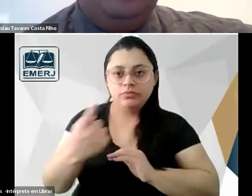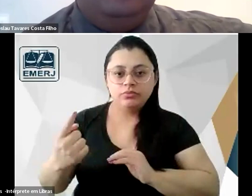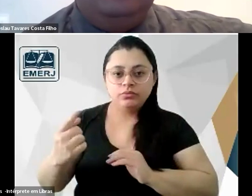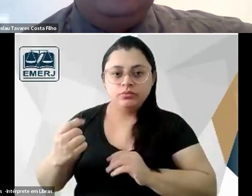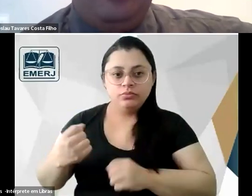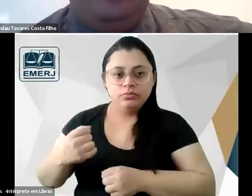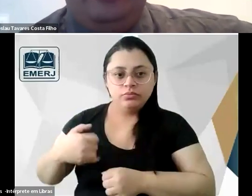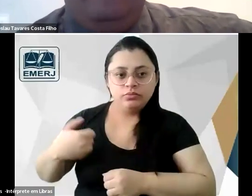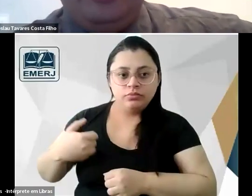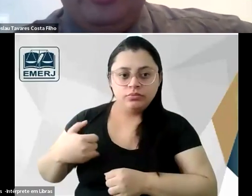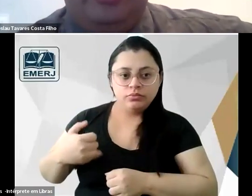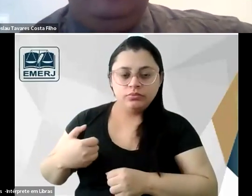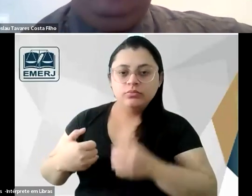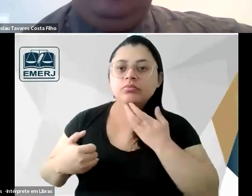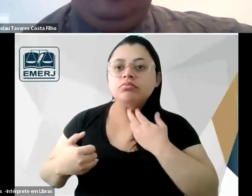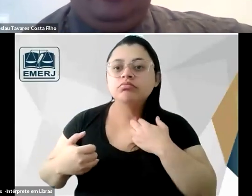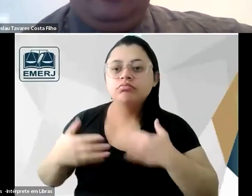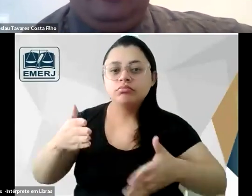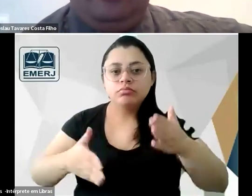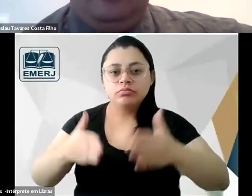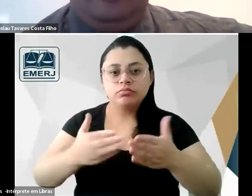vai dizer nesse período eles não vão estudar